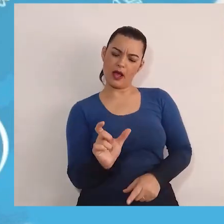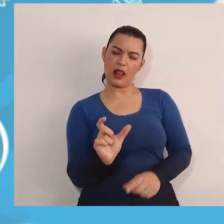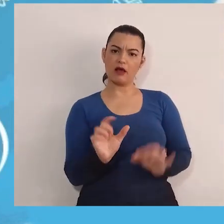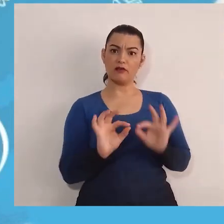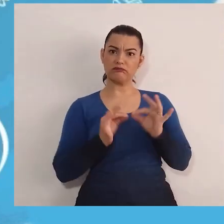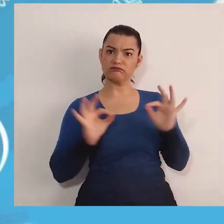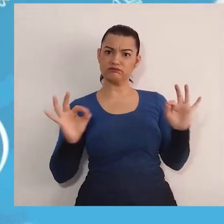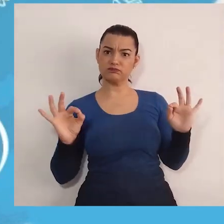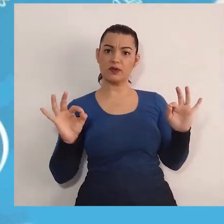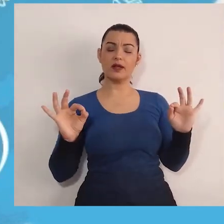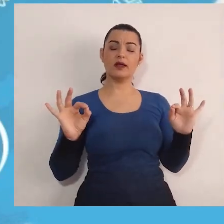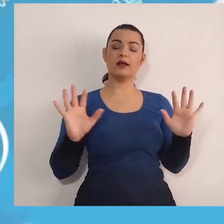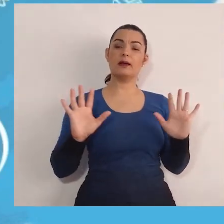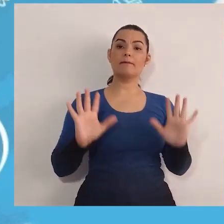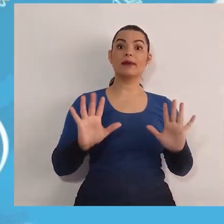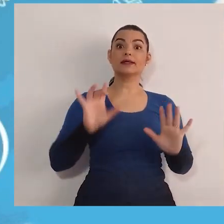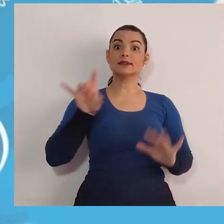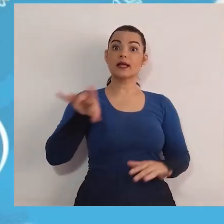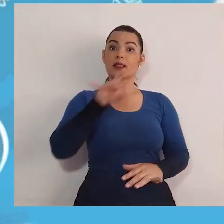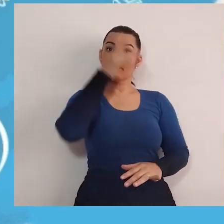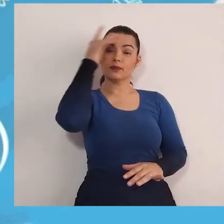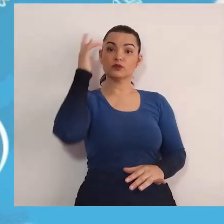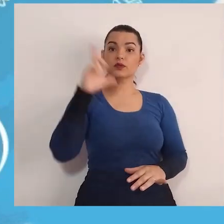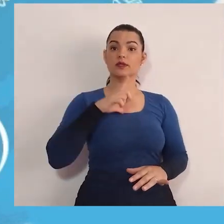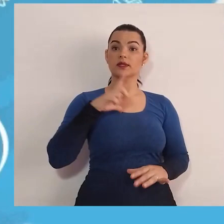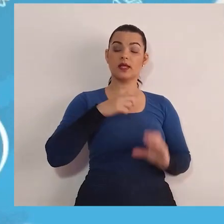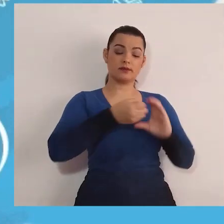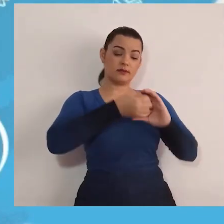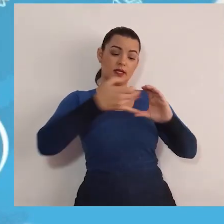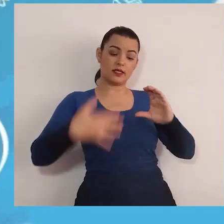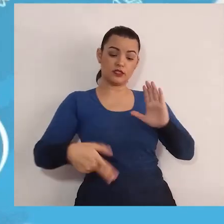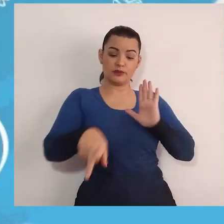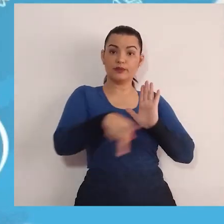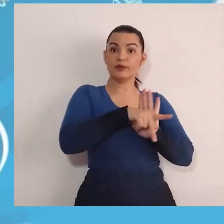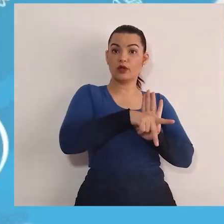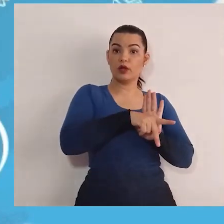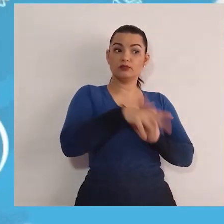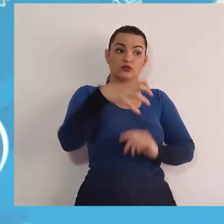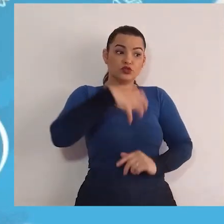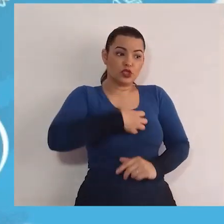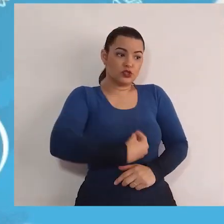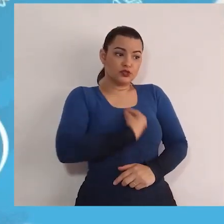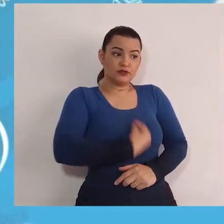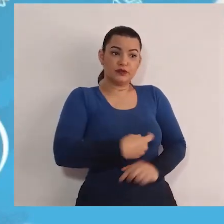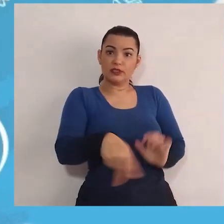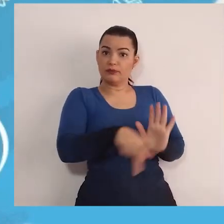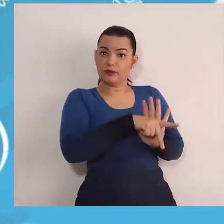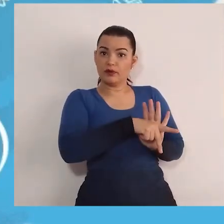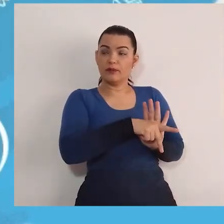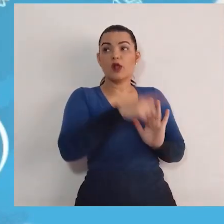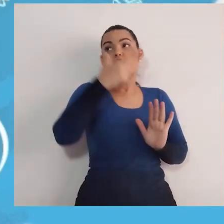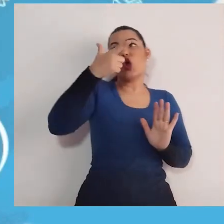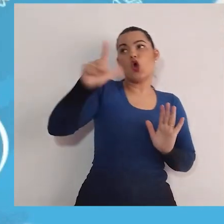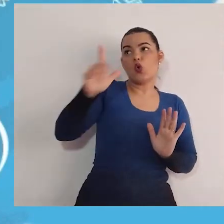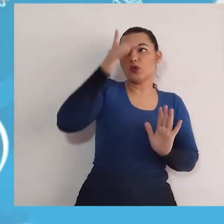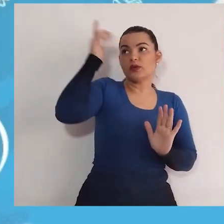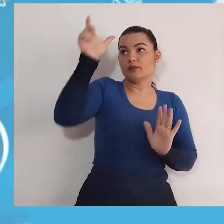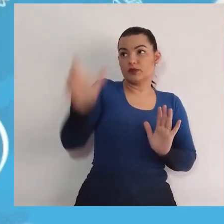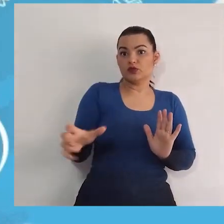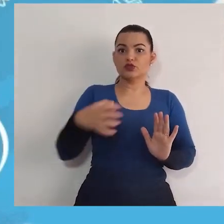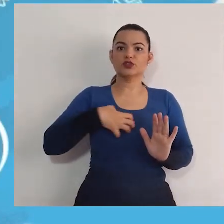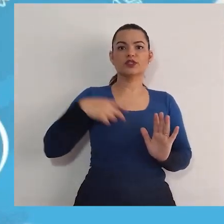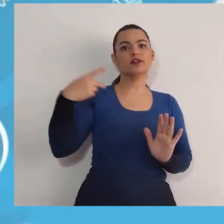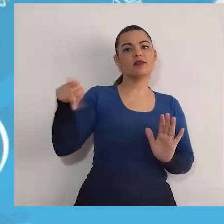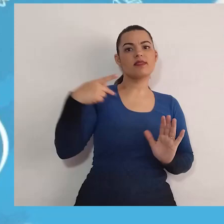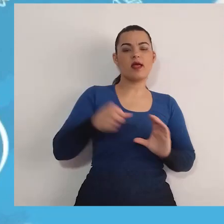jeitinho de ser, as características, as suas condições. E um outro ser humano também tem o seu